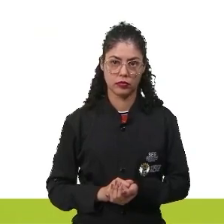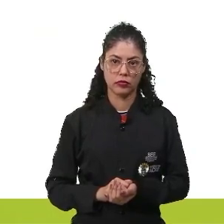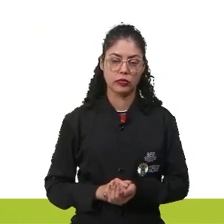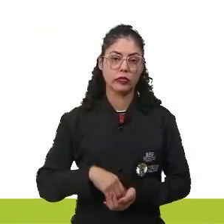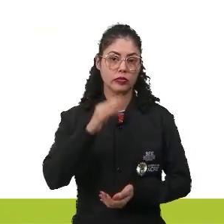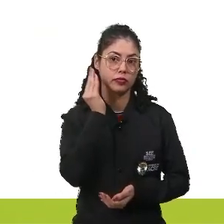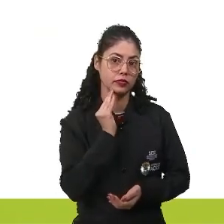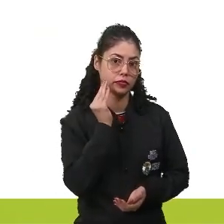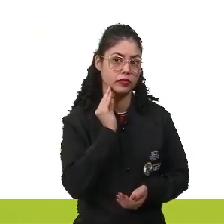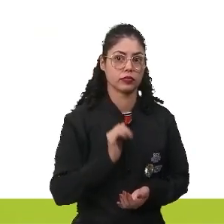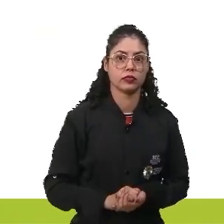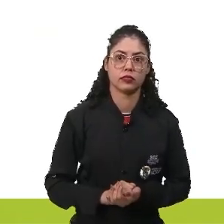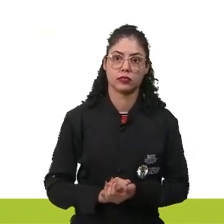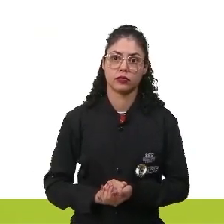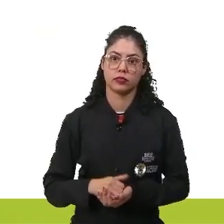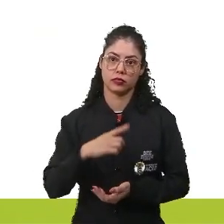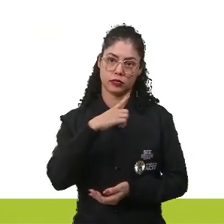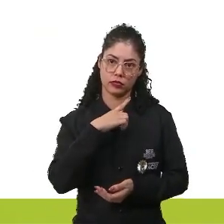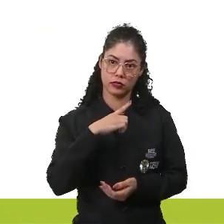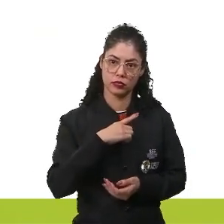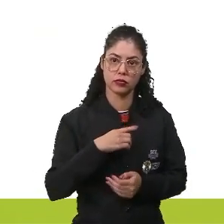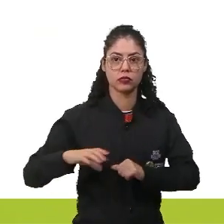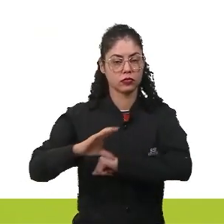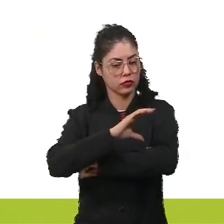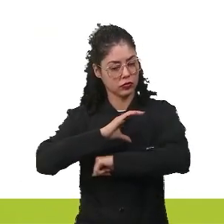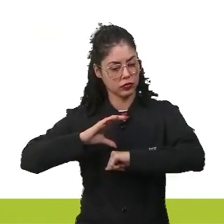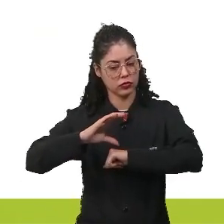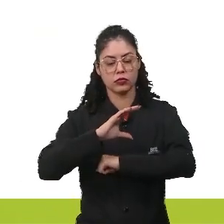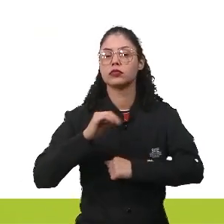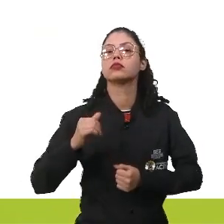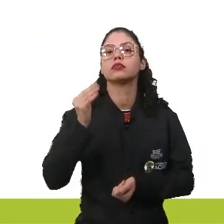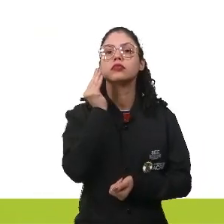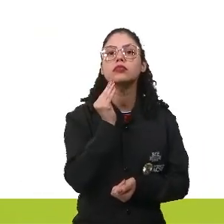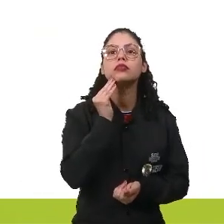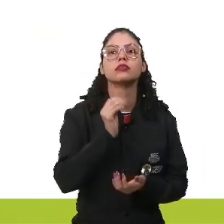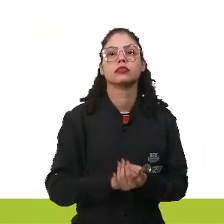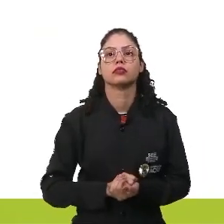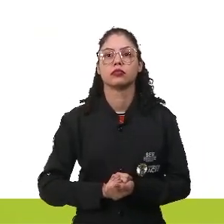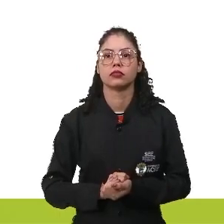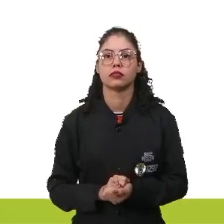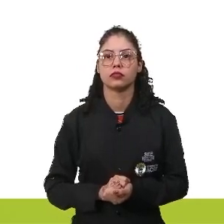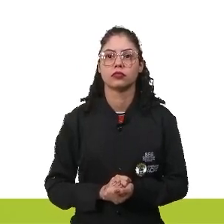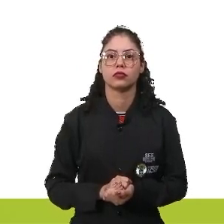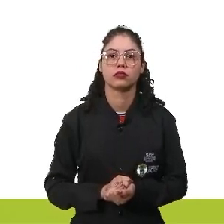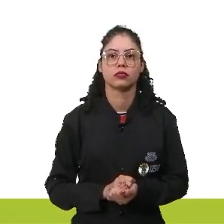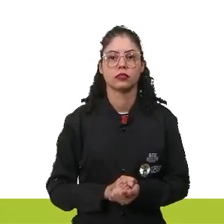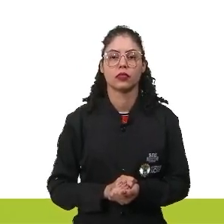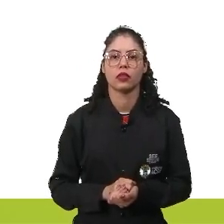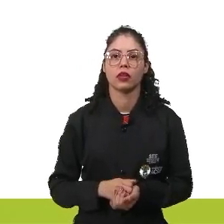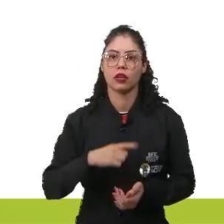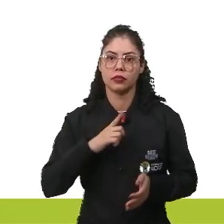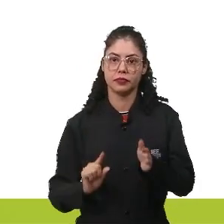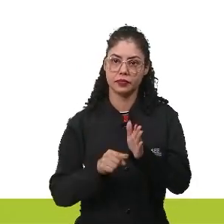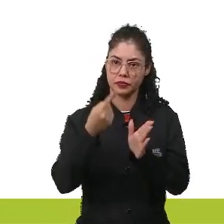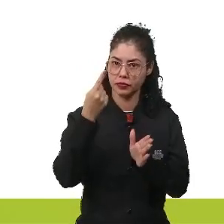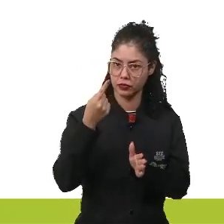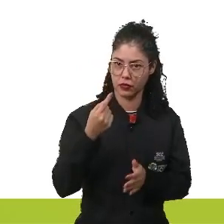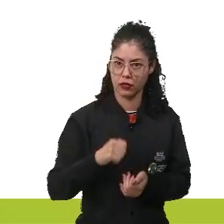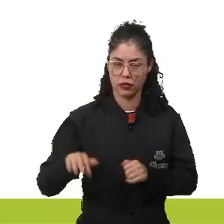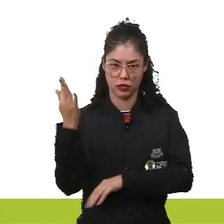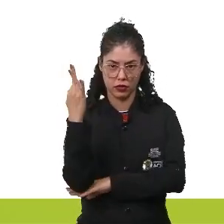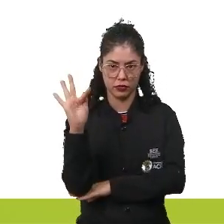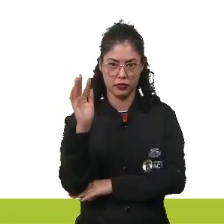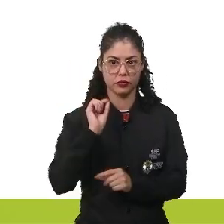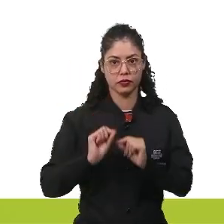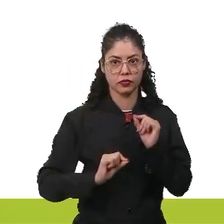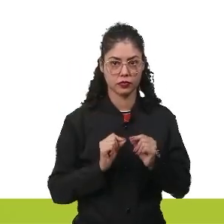Na tentativa de Luís XVI de instaurar um governo constitucional, ele vem aqui, estabelece a primeira Constituição Francesa,